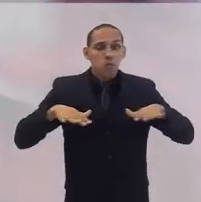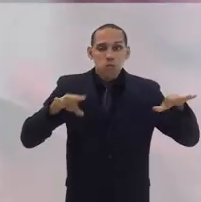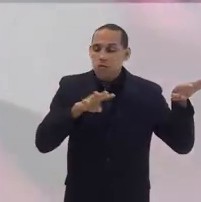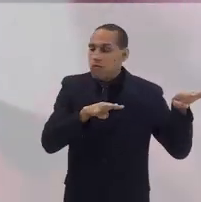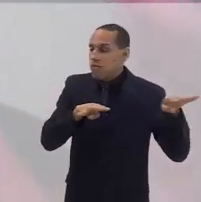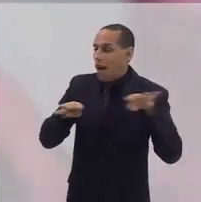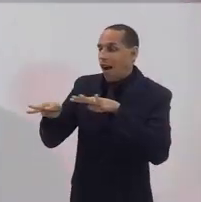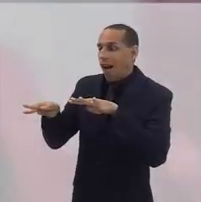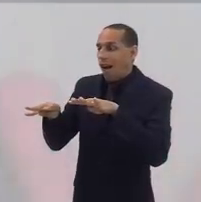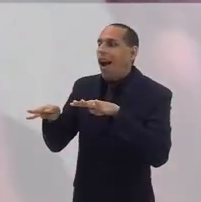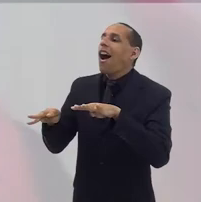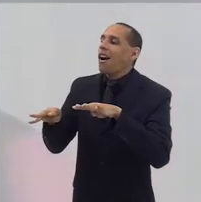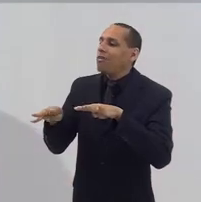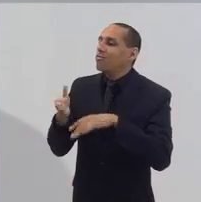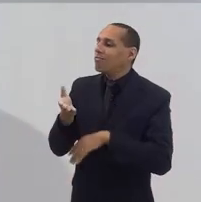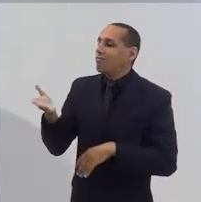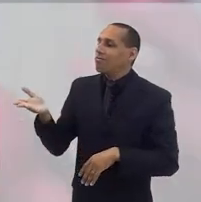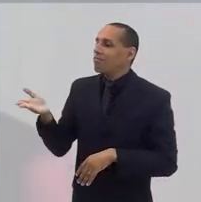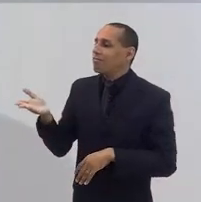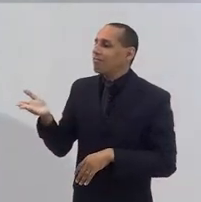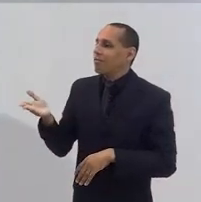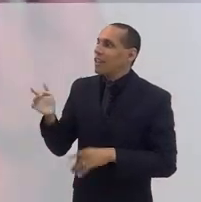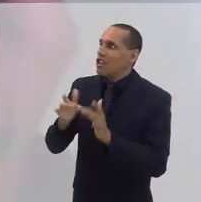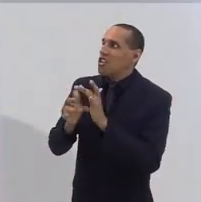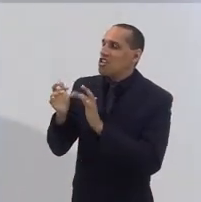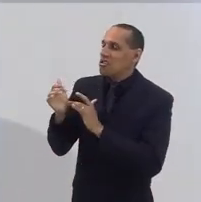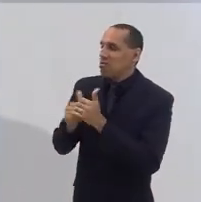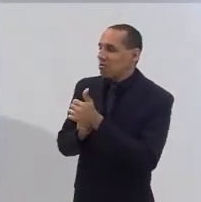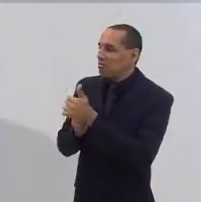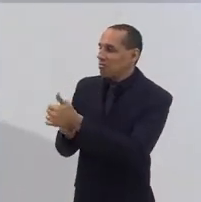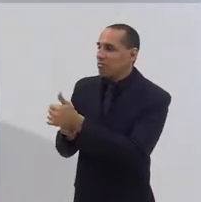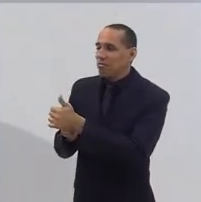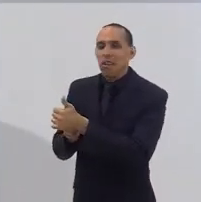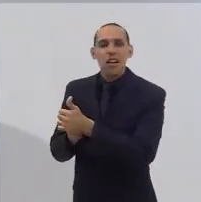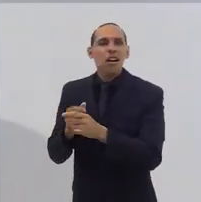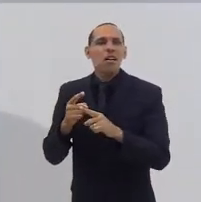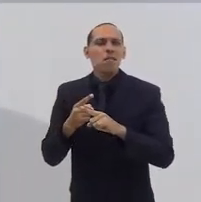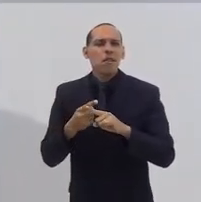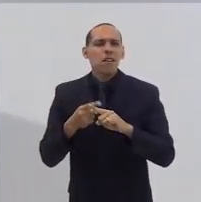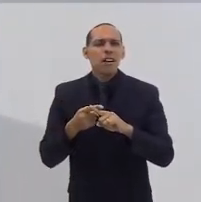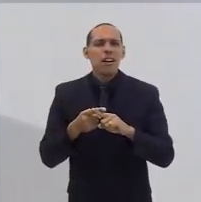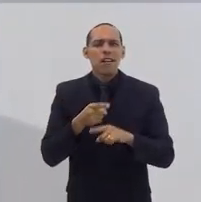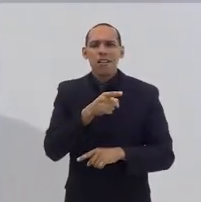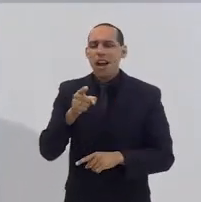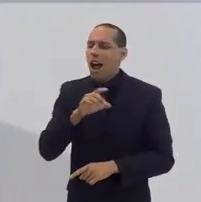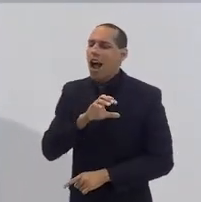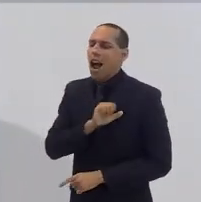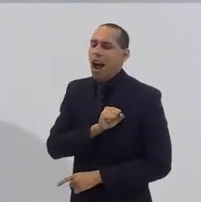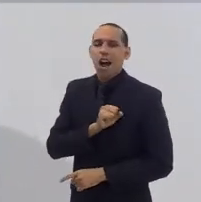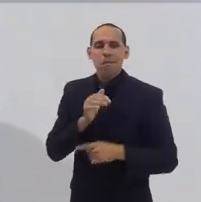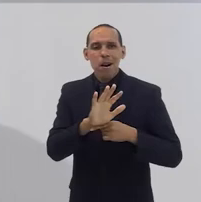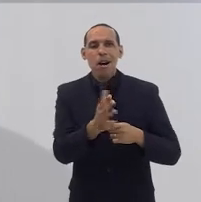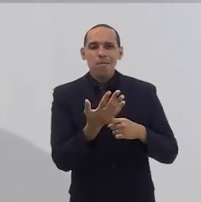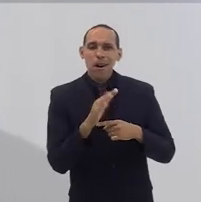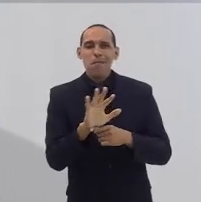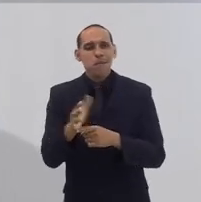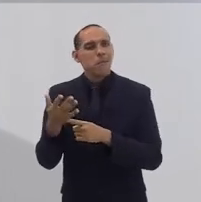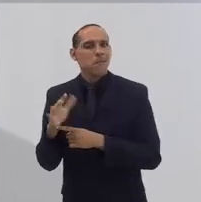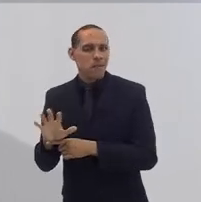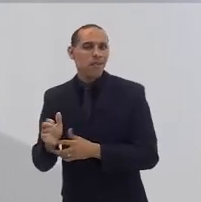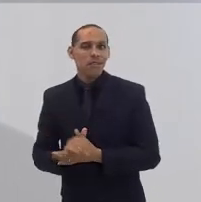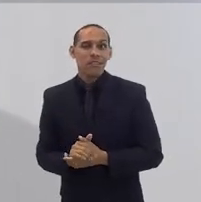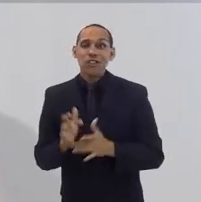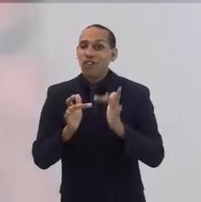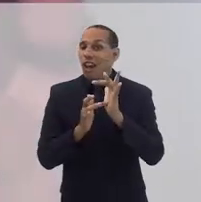todos vão conhecer que vocês são os meus discípulos, se vocês amarem uns aos